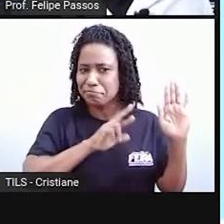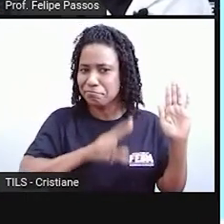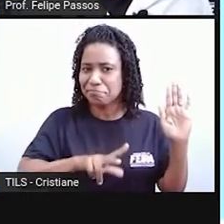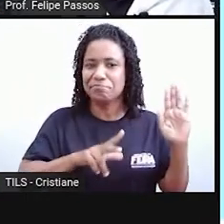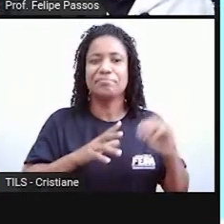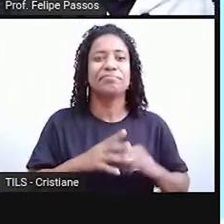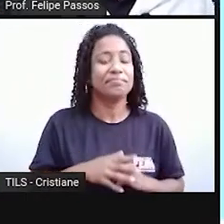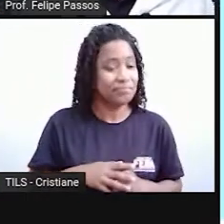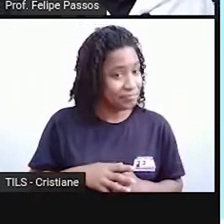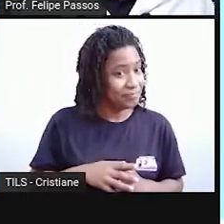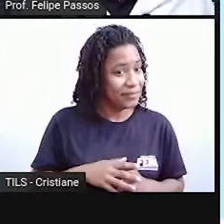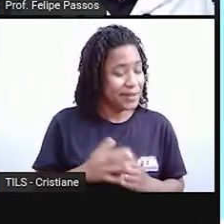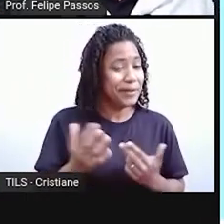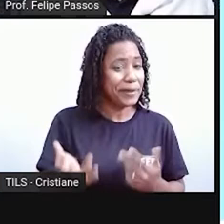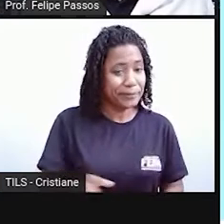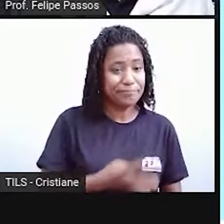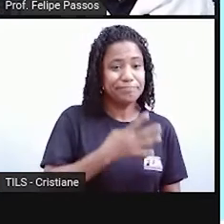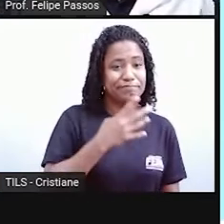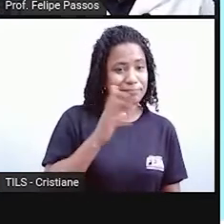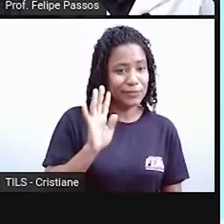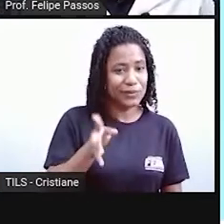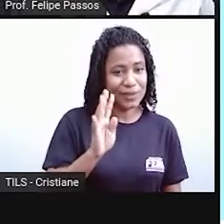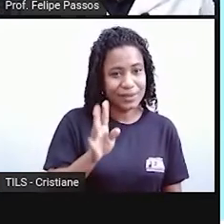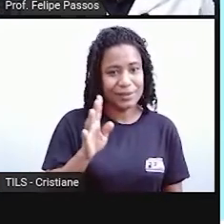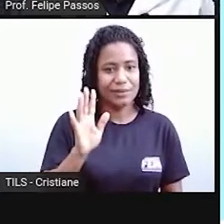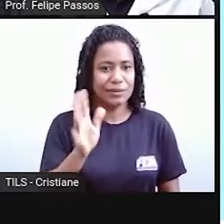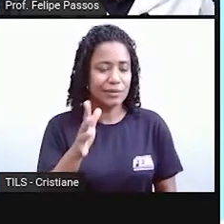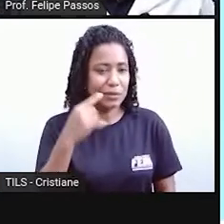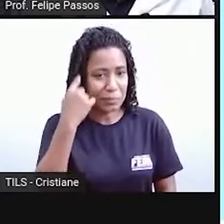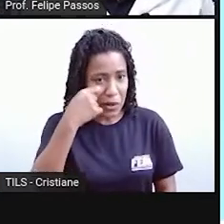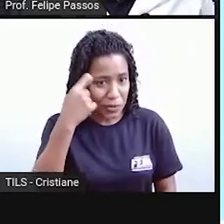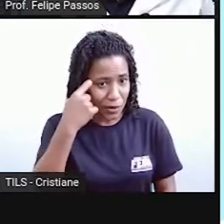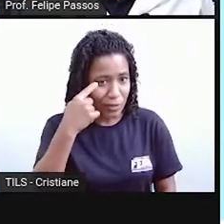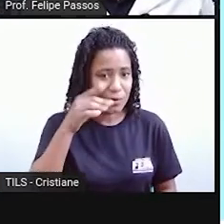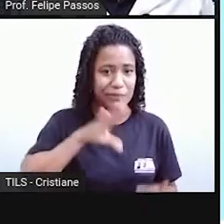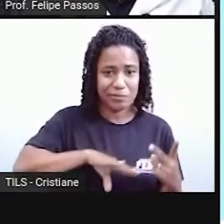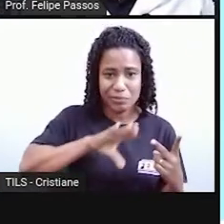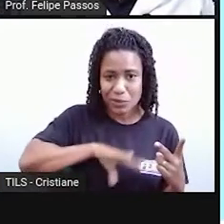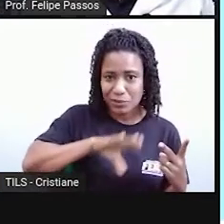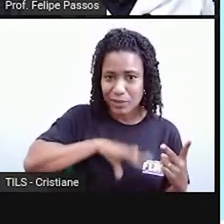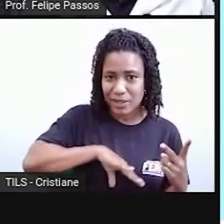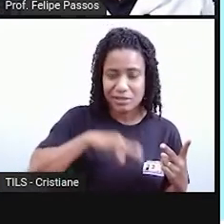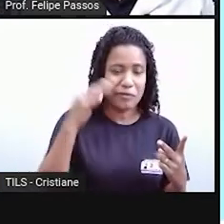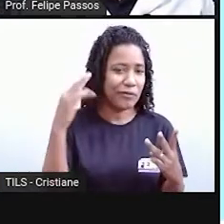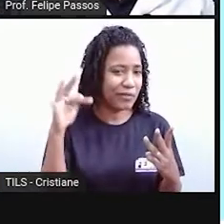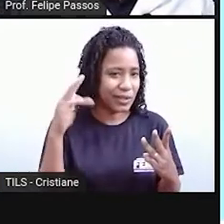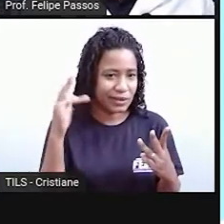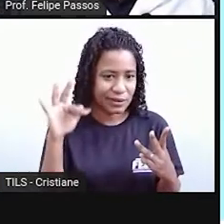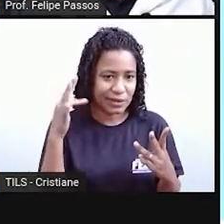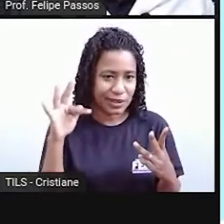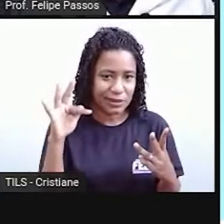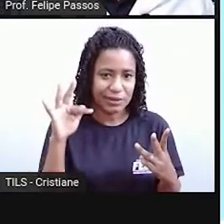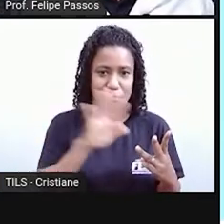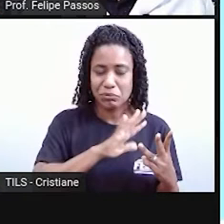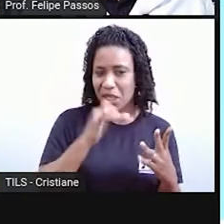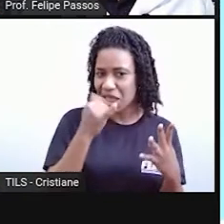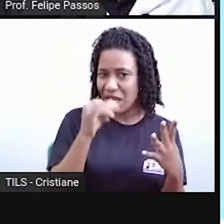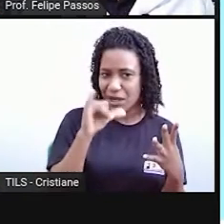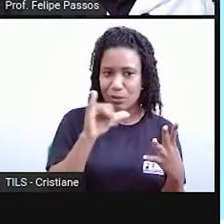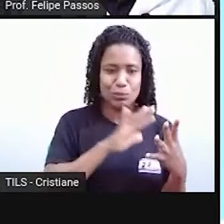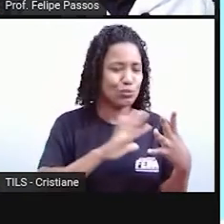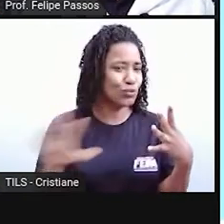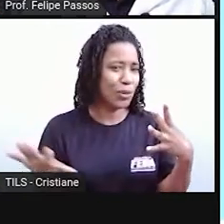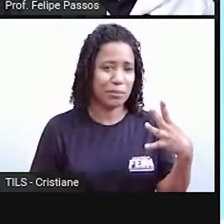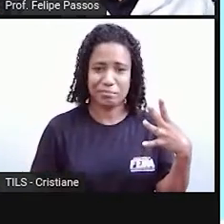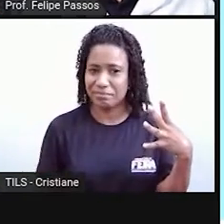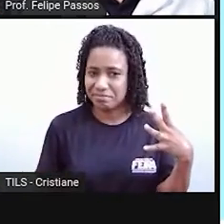assim como eu, já ouviram falar do quê? Espanhol, português, francês, italiano, né?